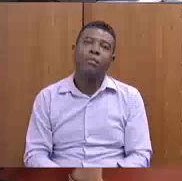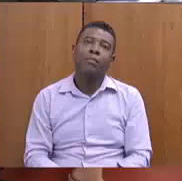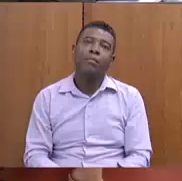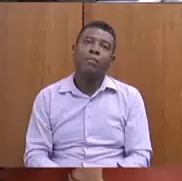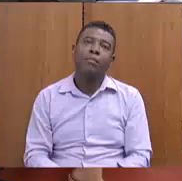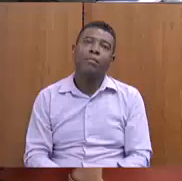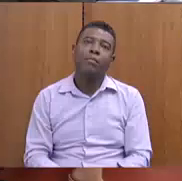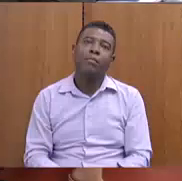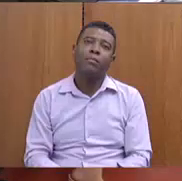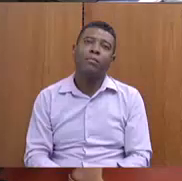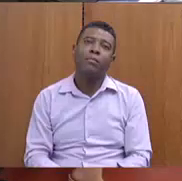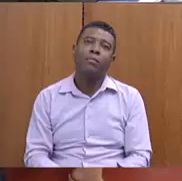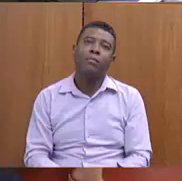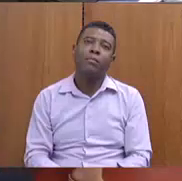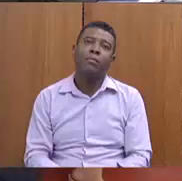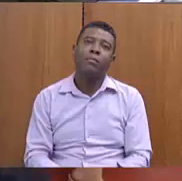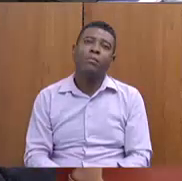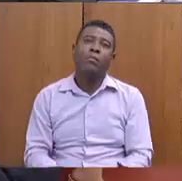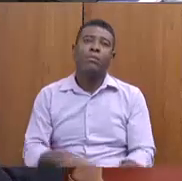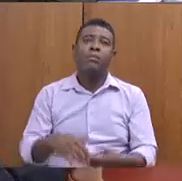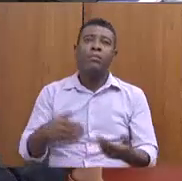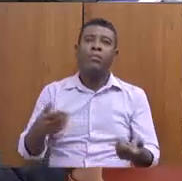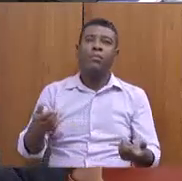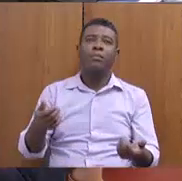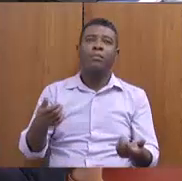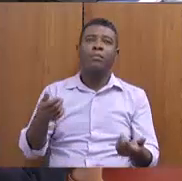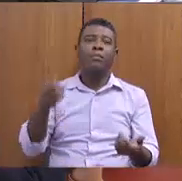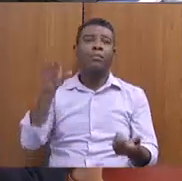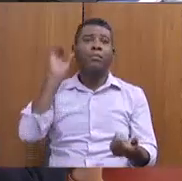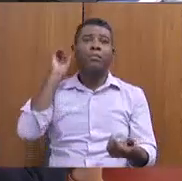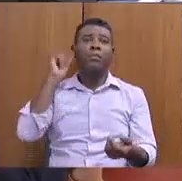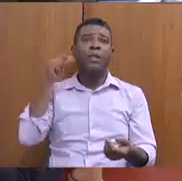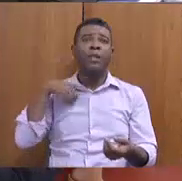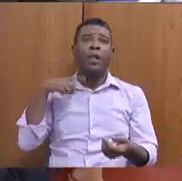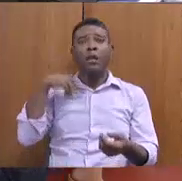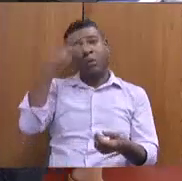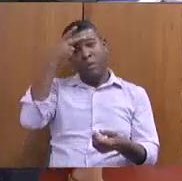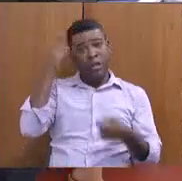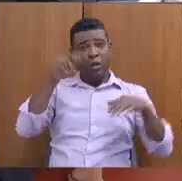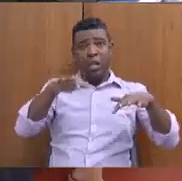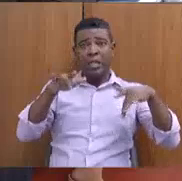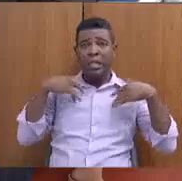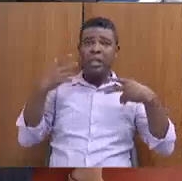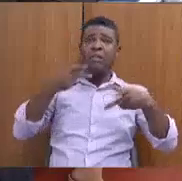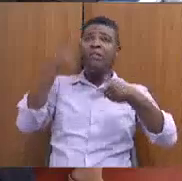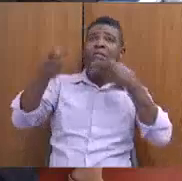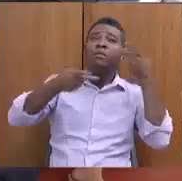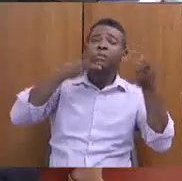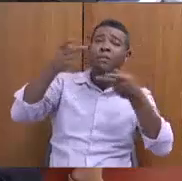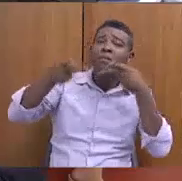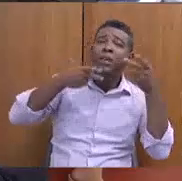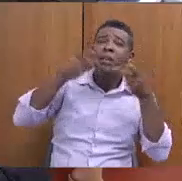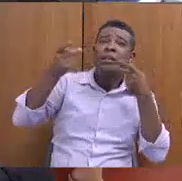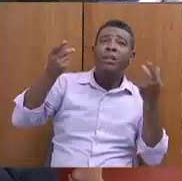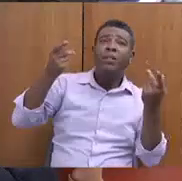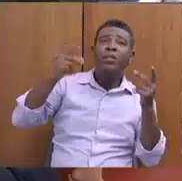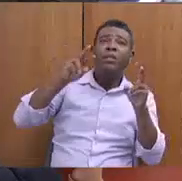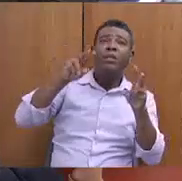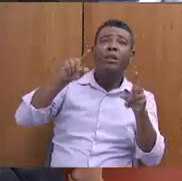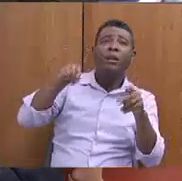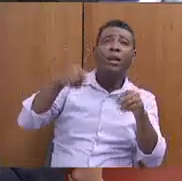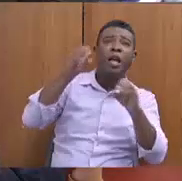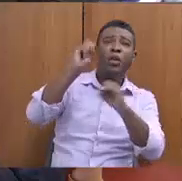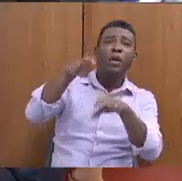A senhora tem o que para dizer para as mulheres filhas. Saúde, educação, segurança... E segurança das